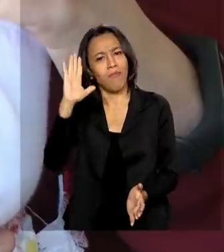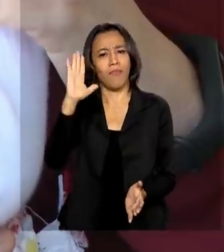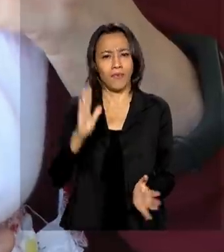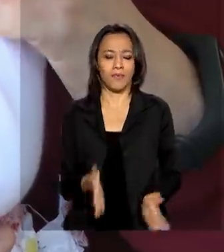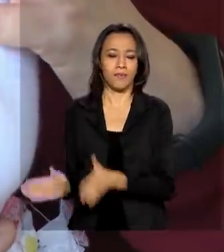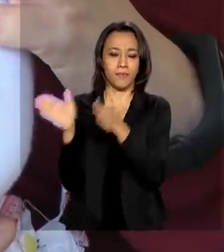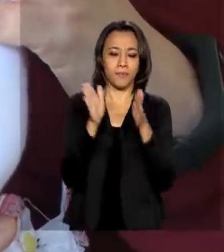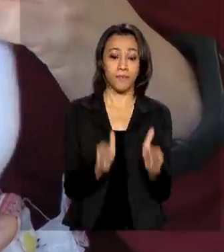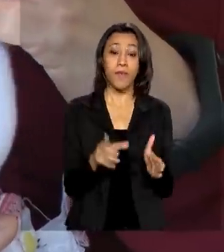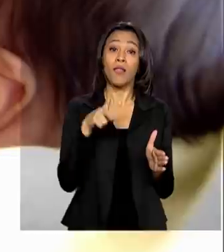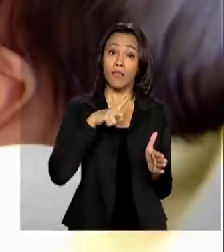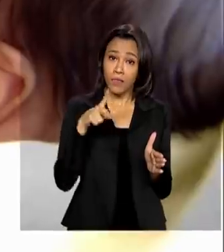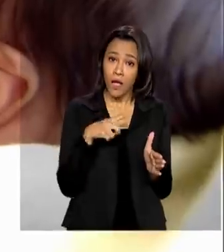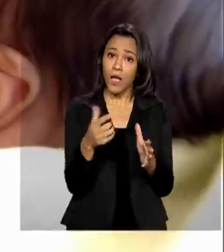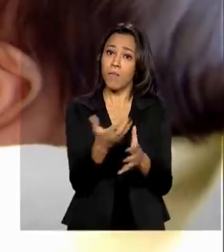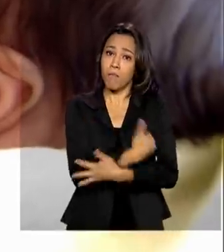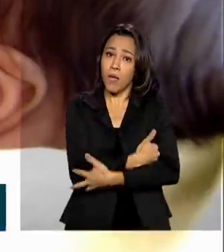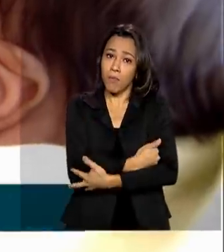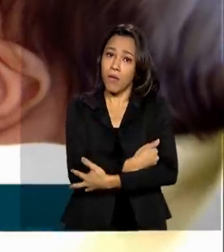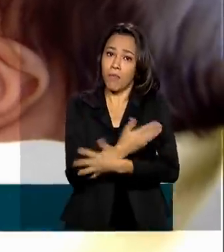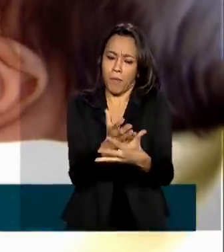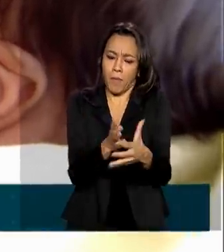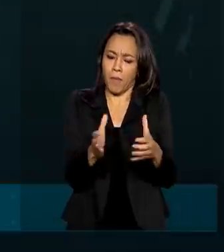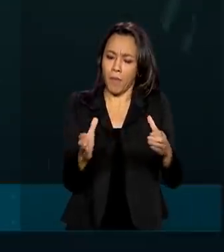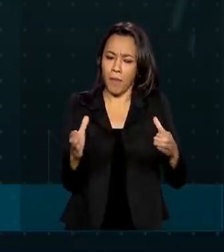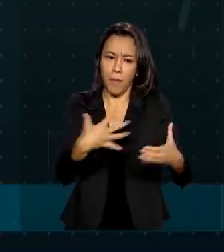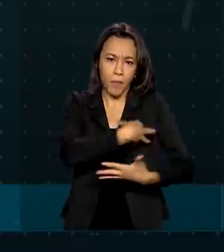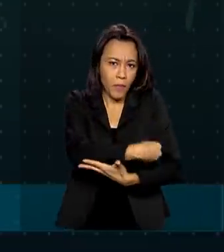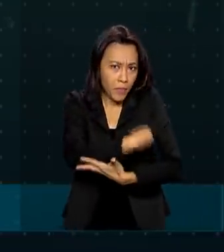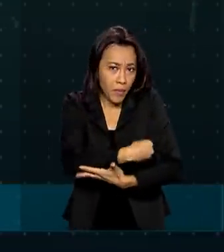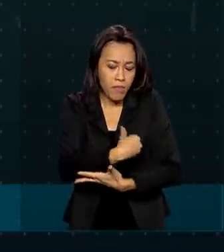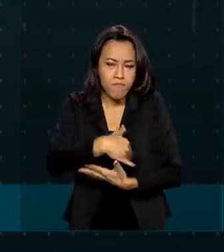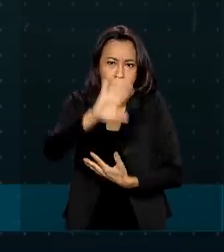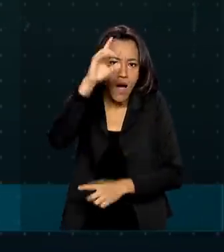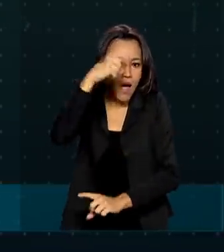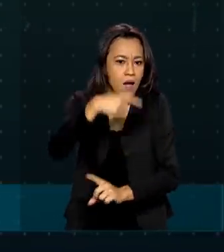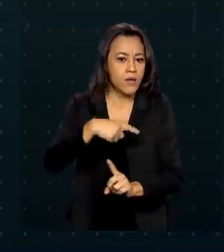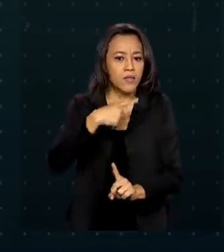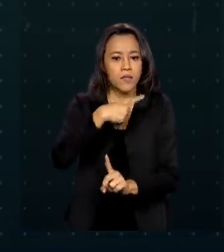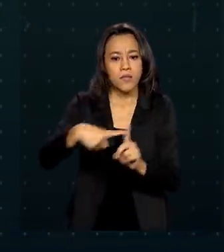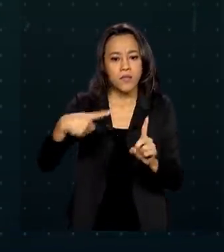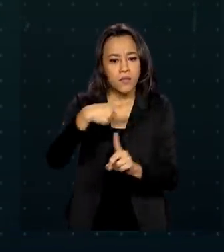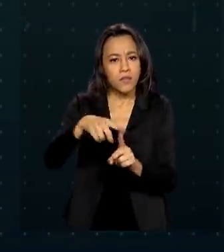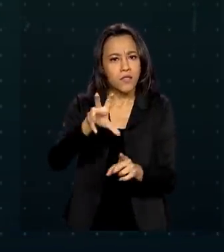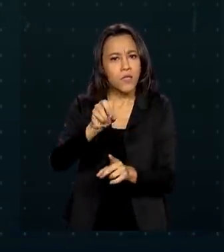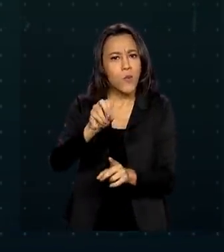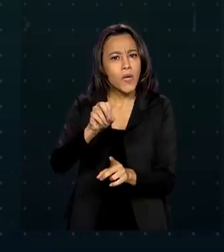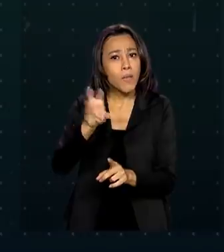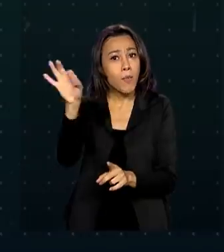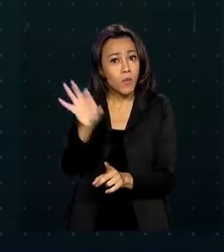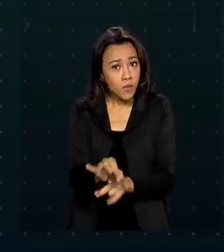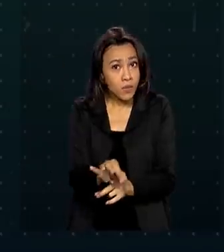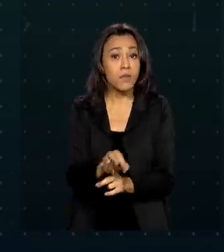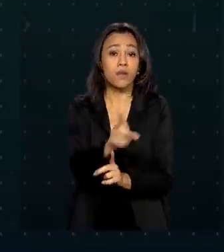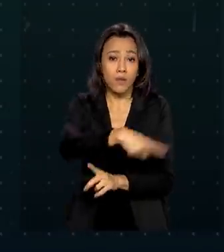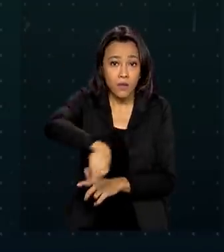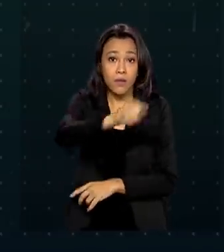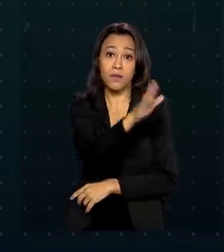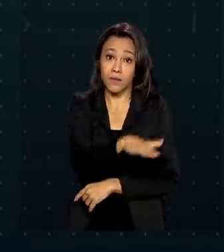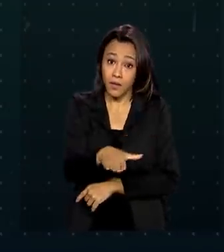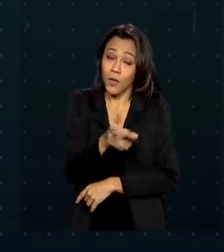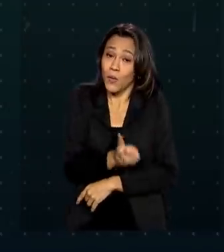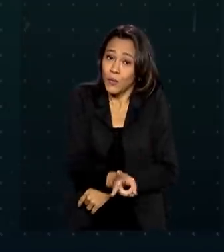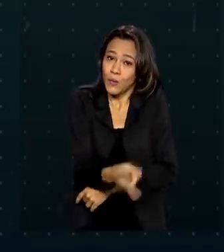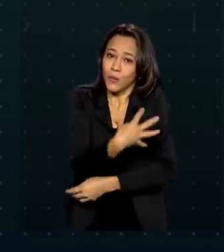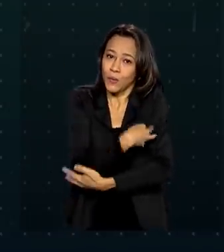E tem crescido o número de bebês que se alimentam do leite materno. Mais da metade das crianças brasileiras continua sendo amamentada no primeiro